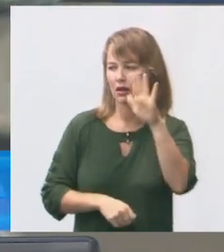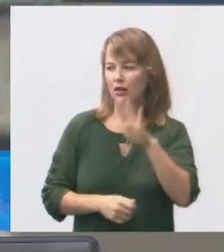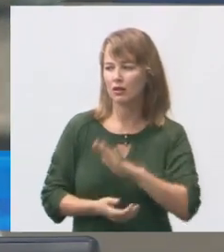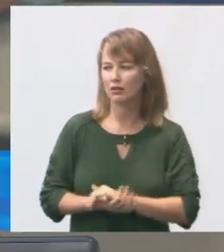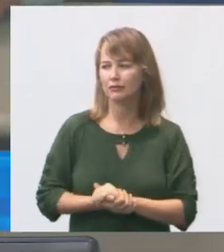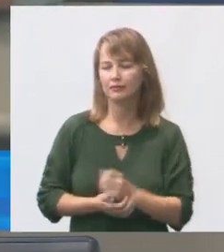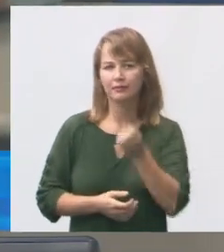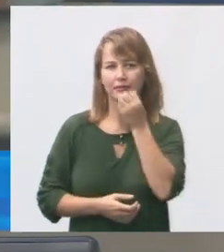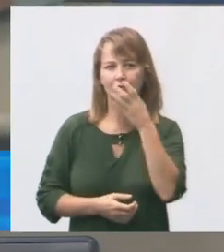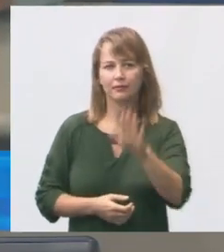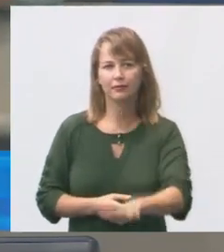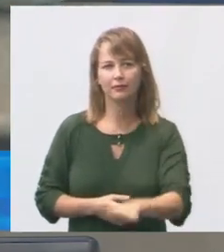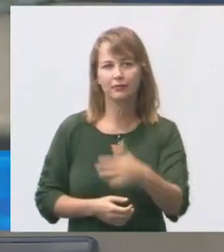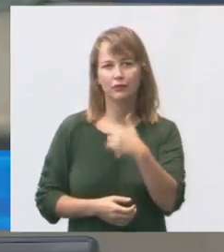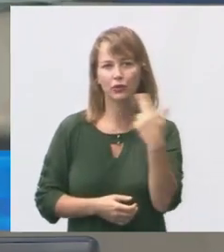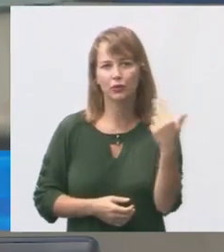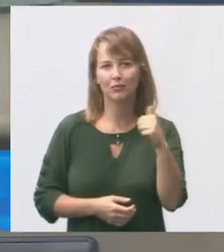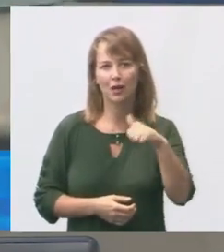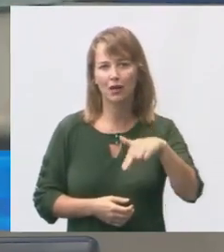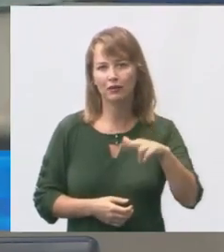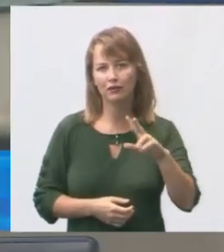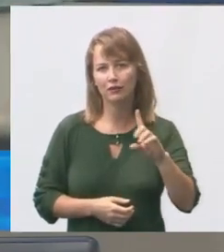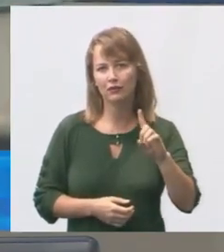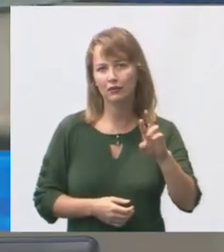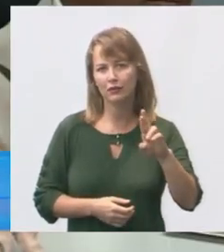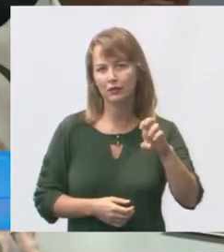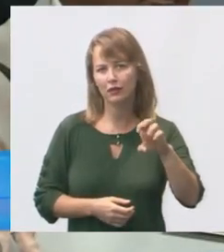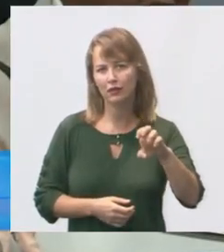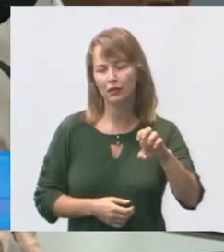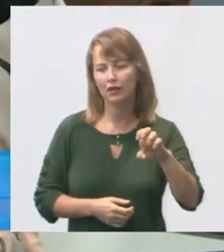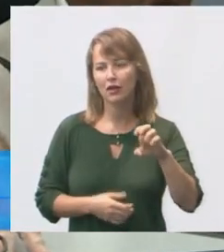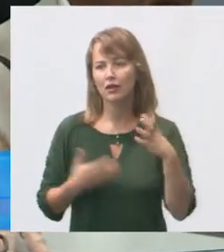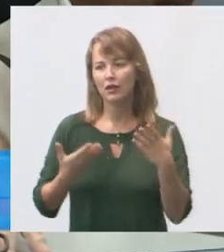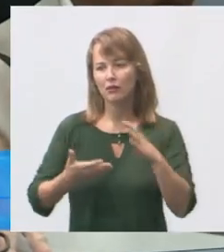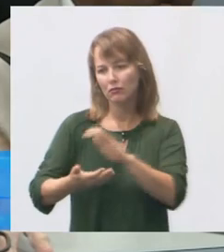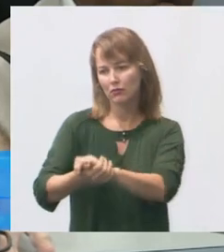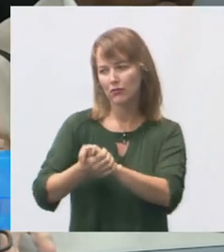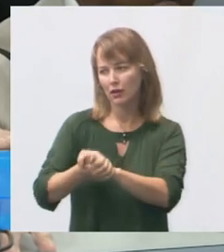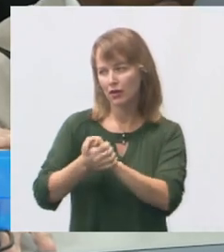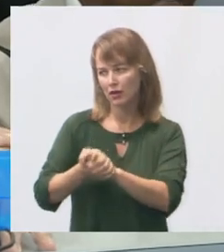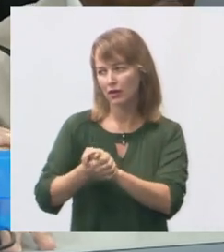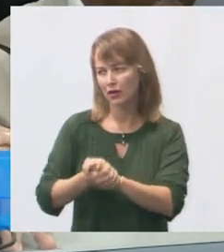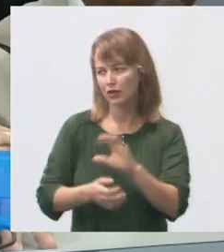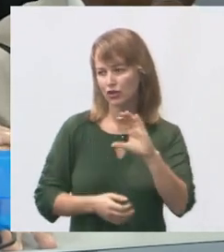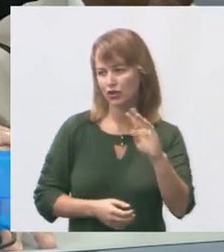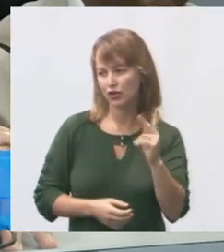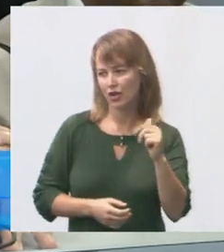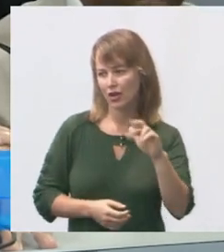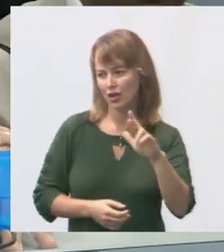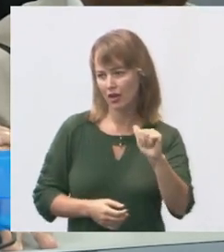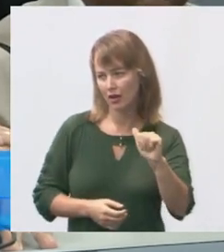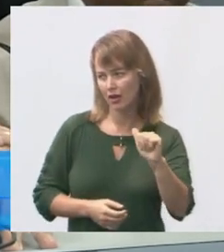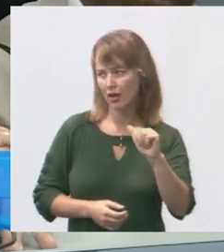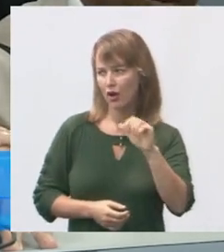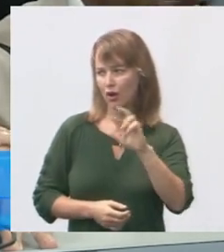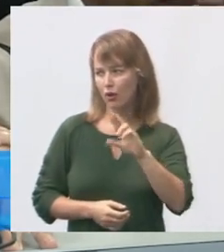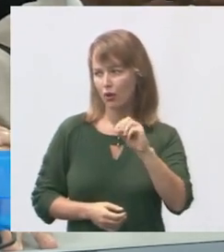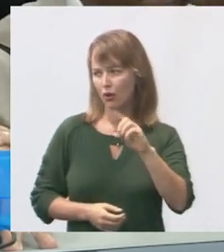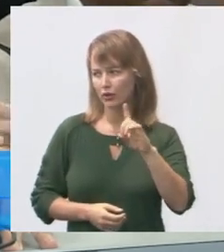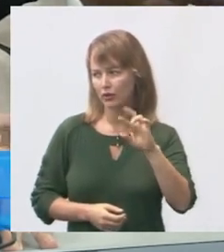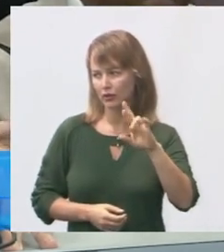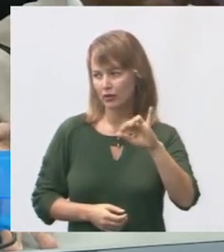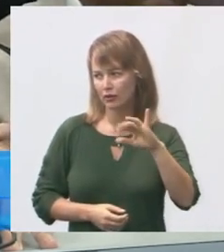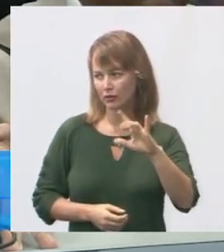Boa tarde meu nome é André queria cumprimentar aí o pessoal do Romano de Ará Rodrigo Geraldo Devanildo Toninho